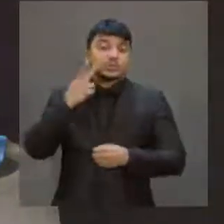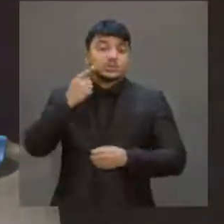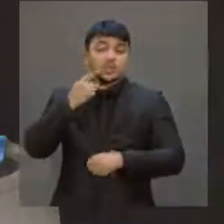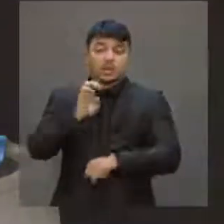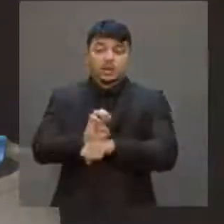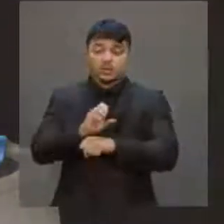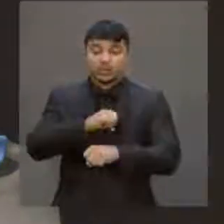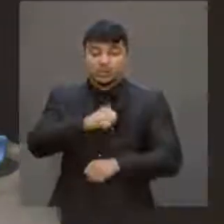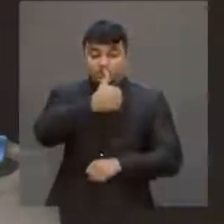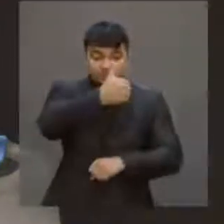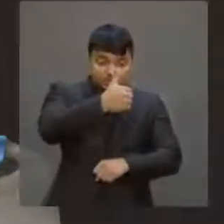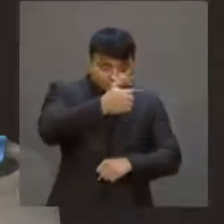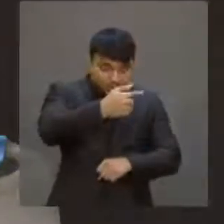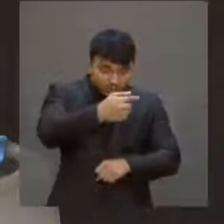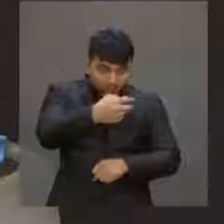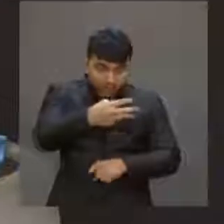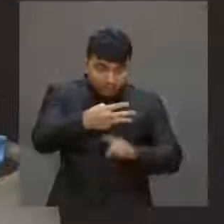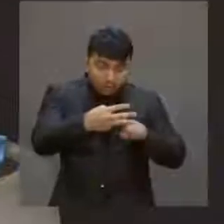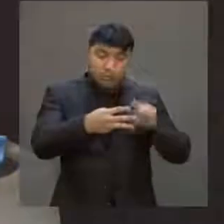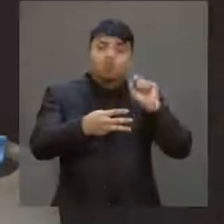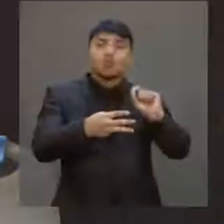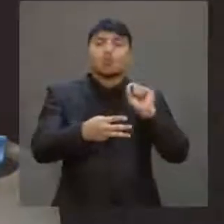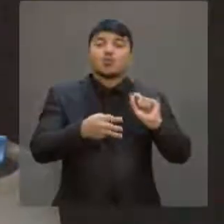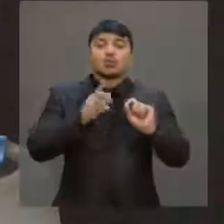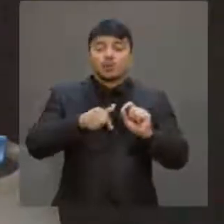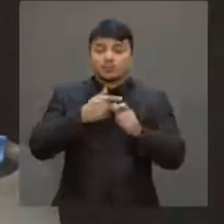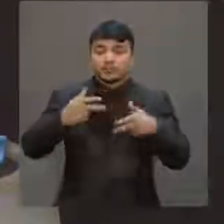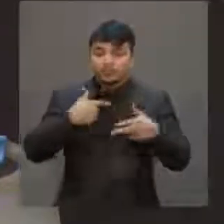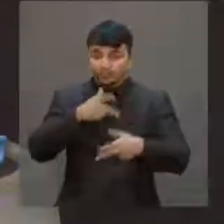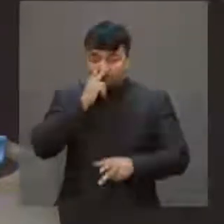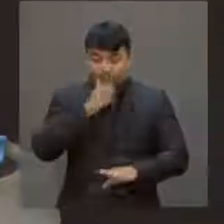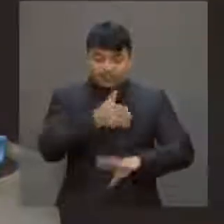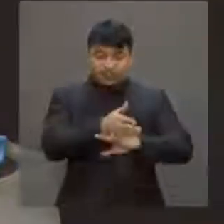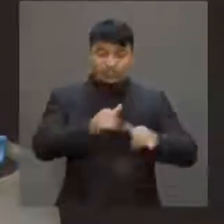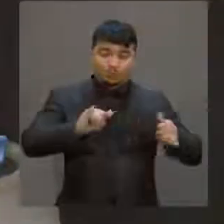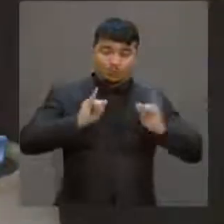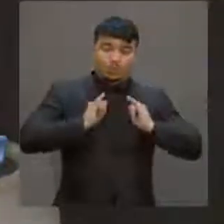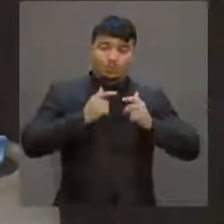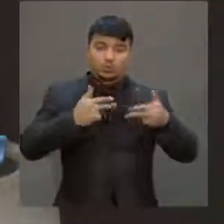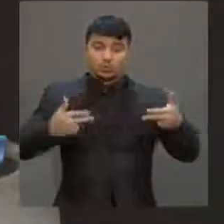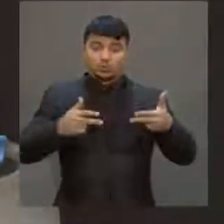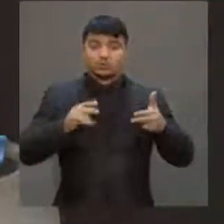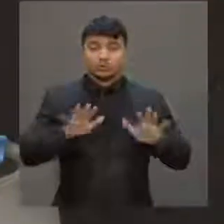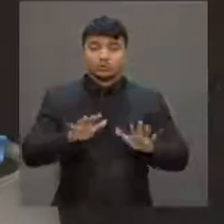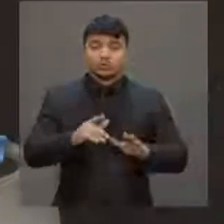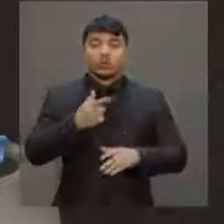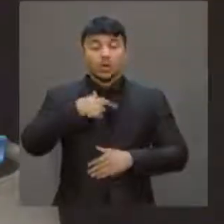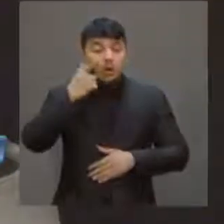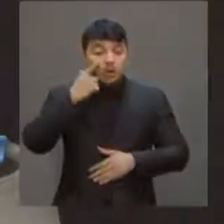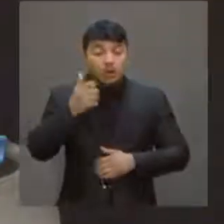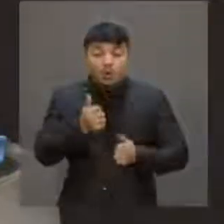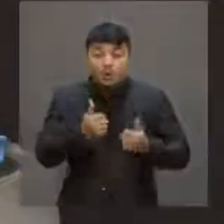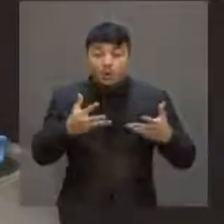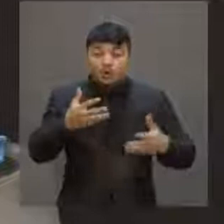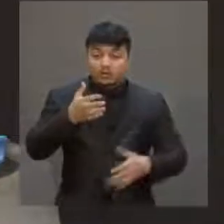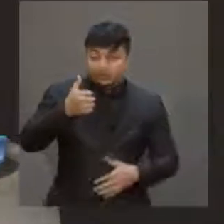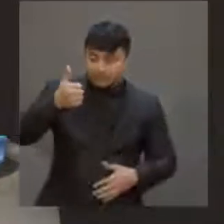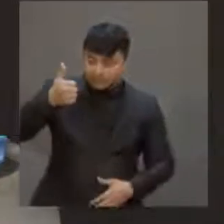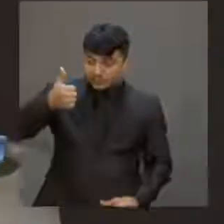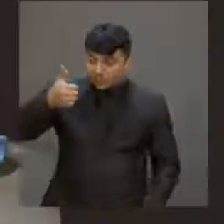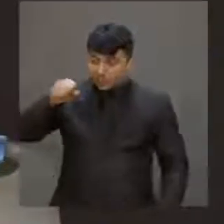o ingresso de renda pública via benefícios sociais e previdenciários. Vou repetir esse dado para o nosso ouvinte. Dos